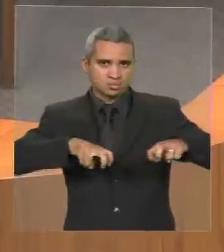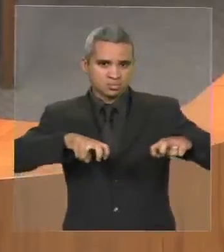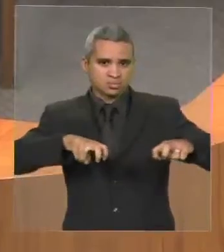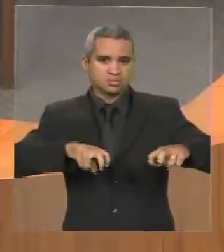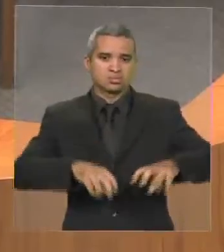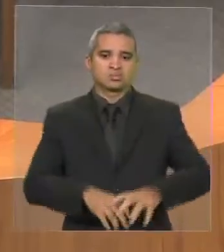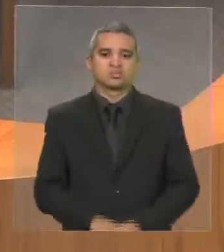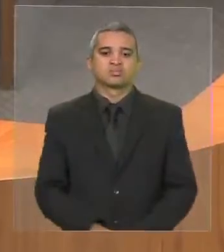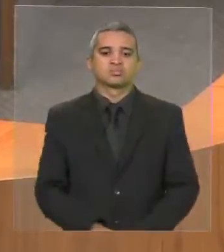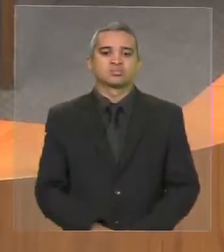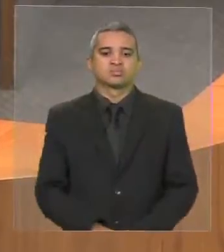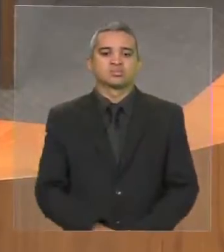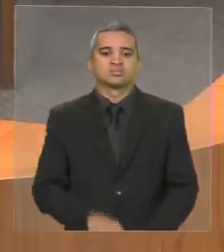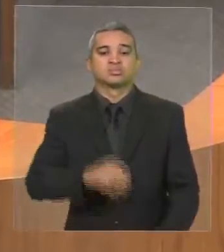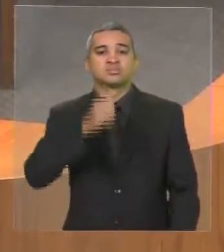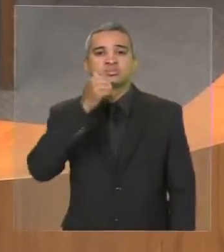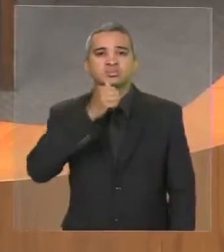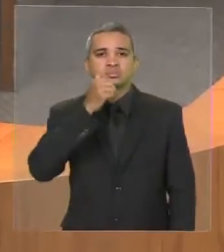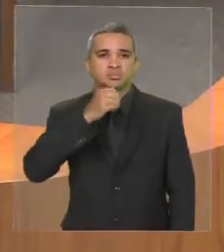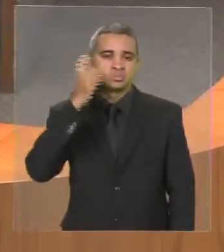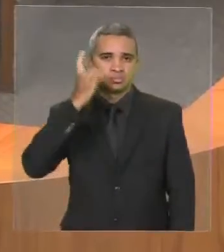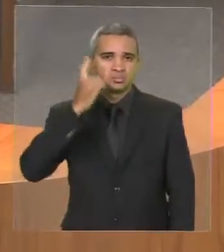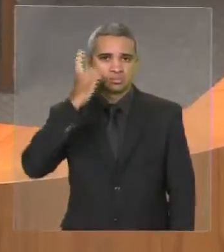senhoras deputadas,